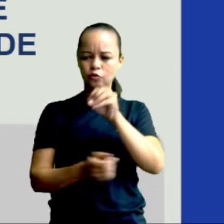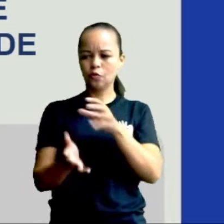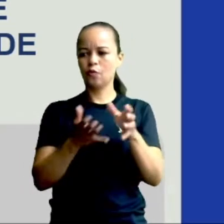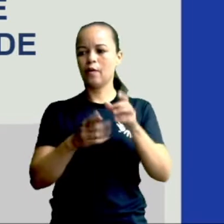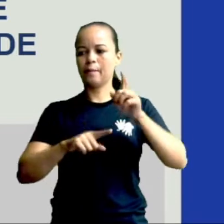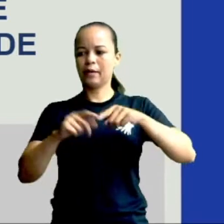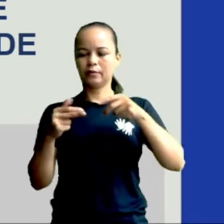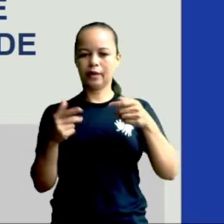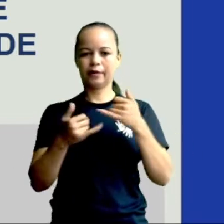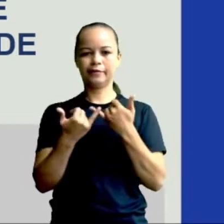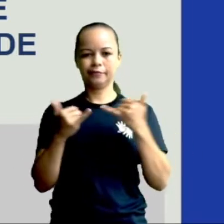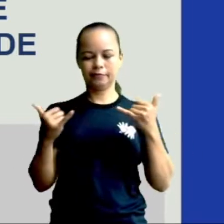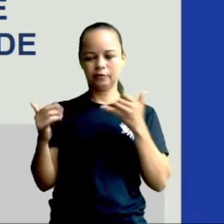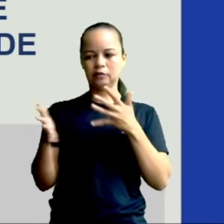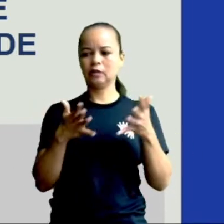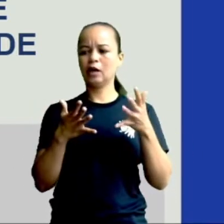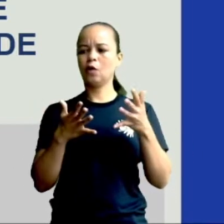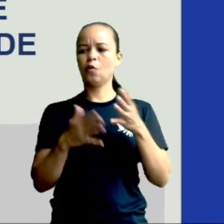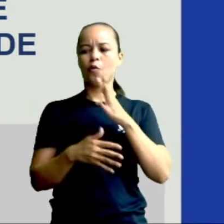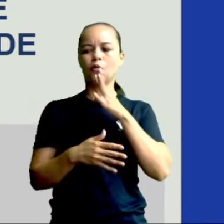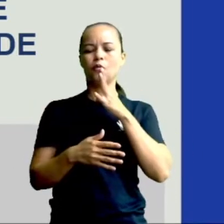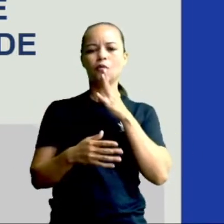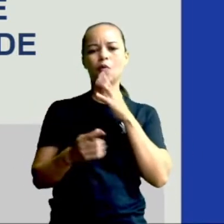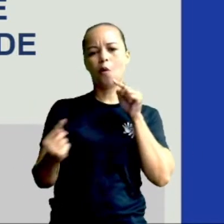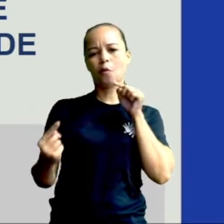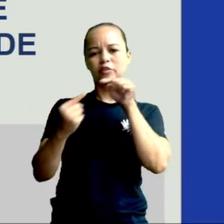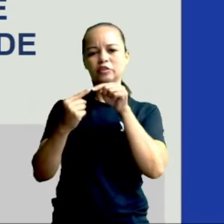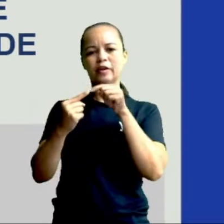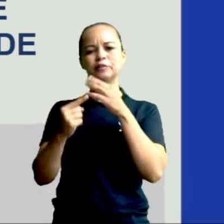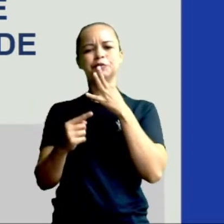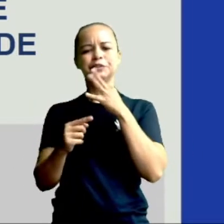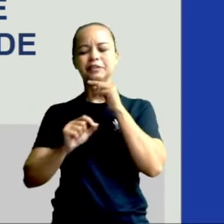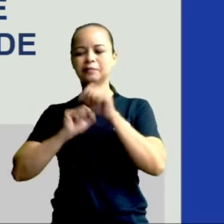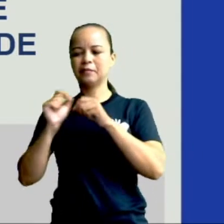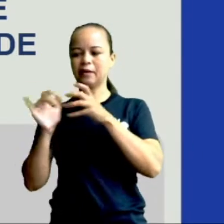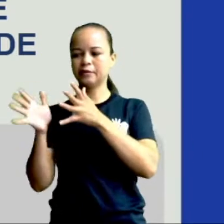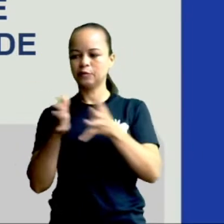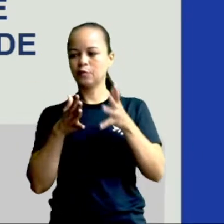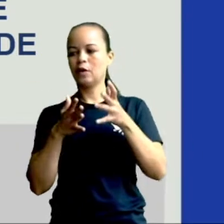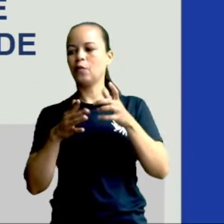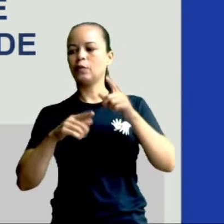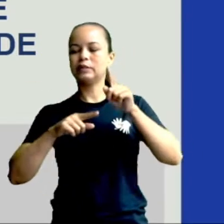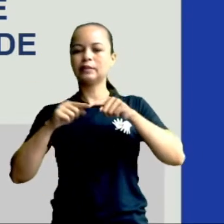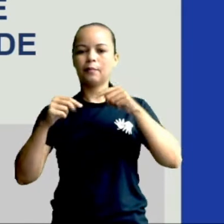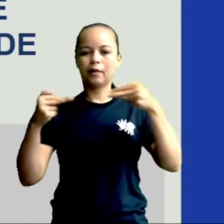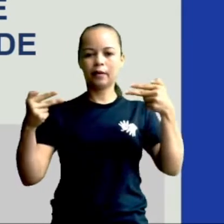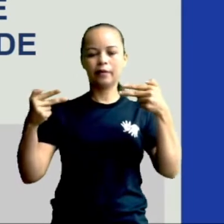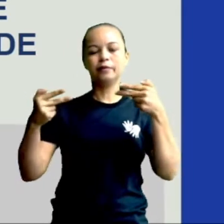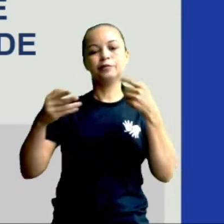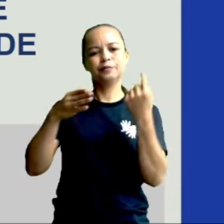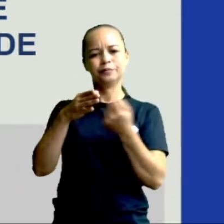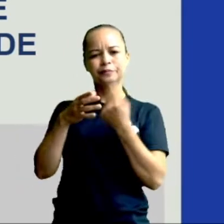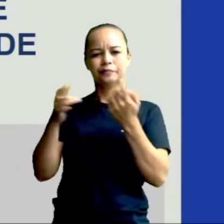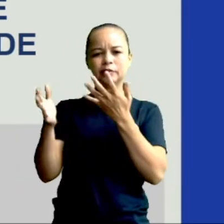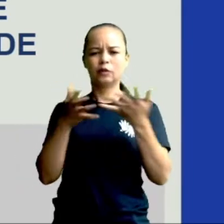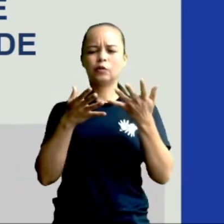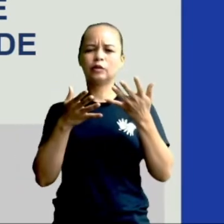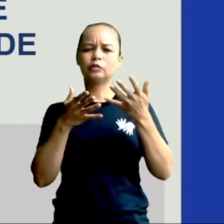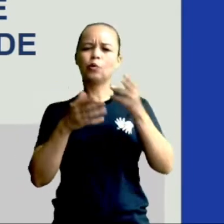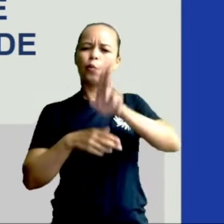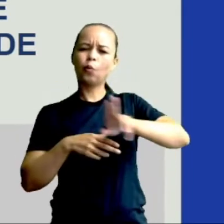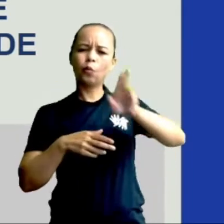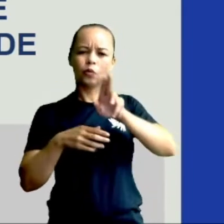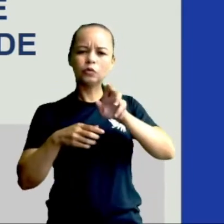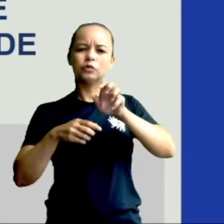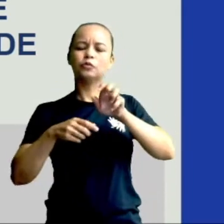conhecimento é os aparelhos eletrônicos. A importância do seu uso em tempos de pandemia e